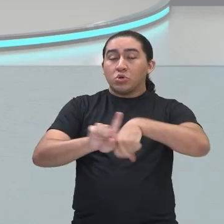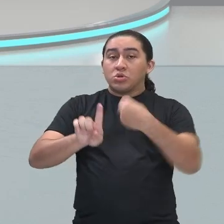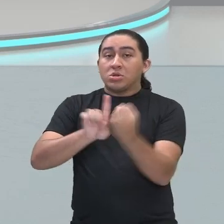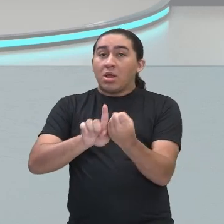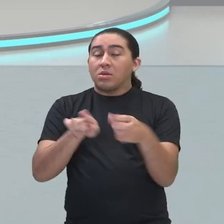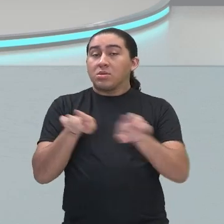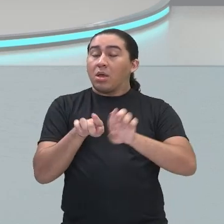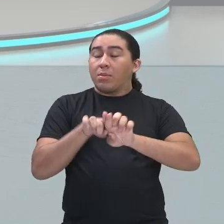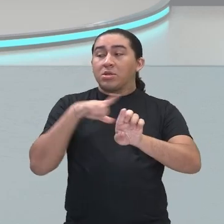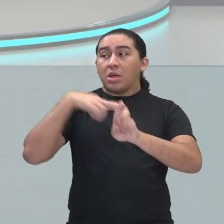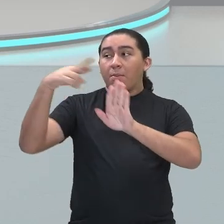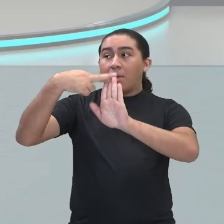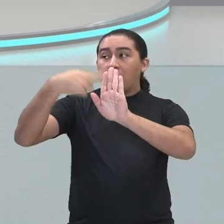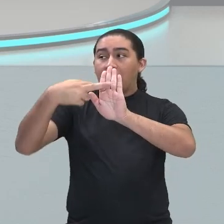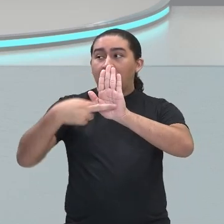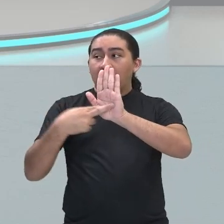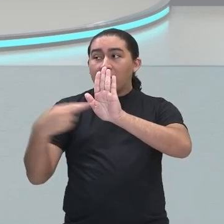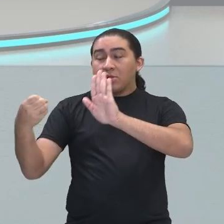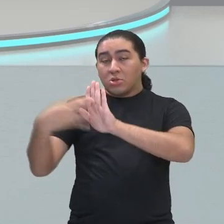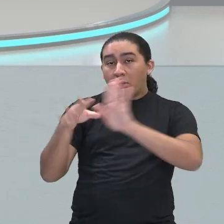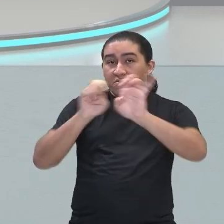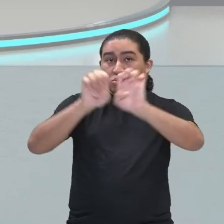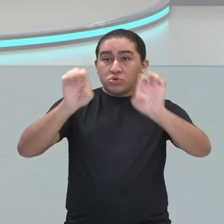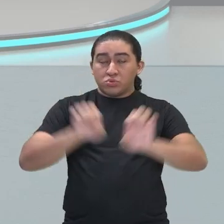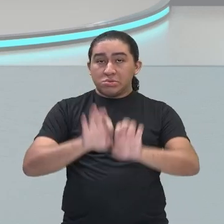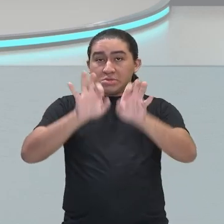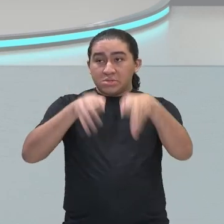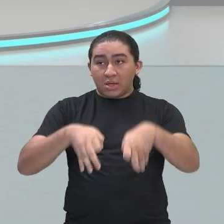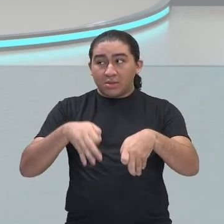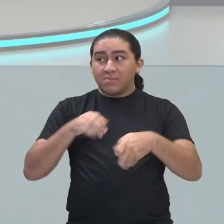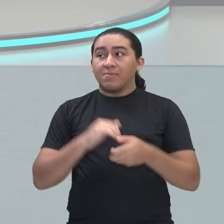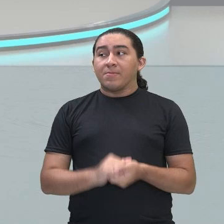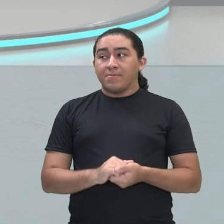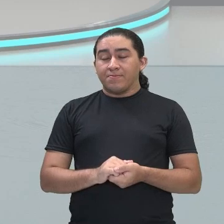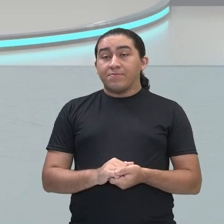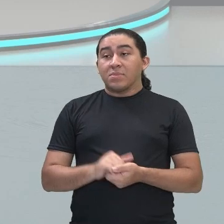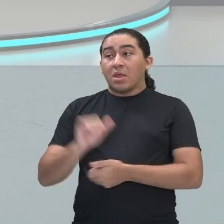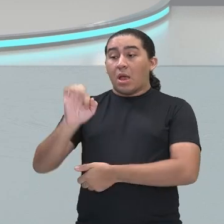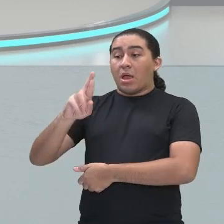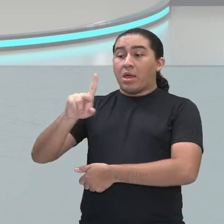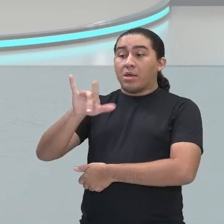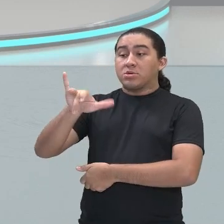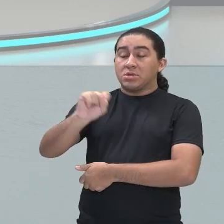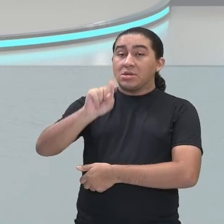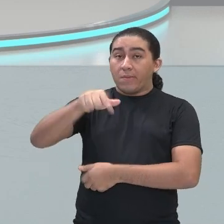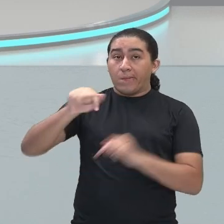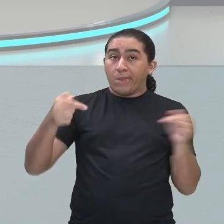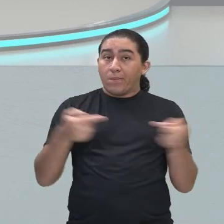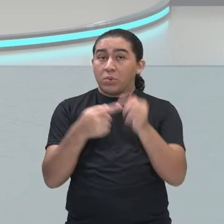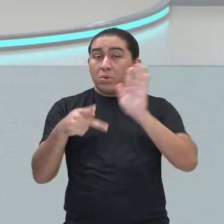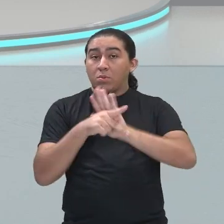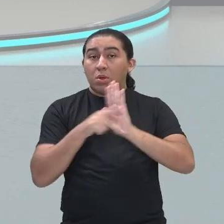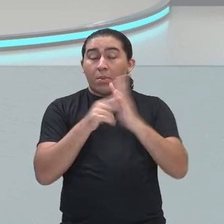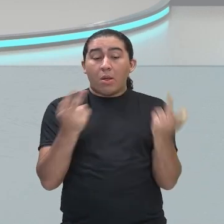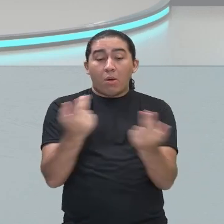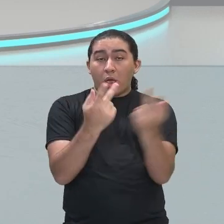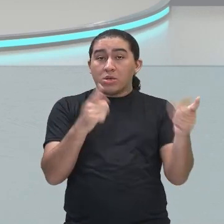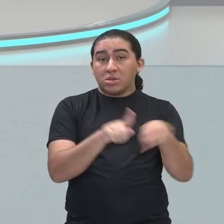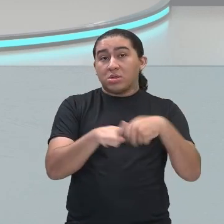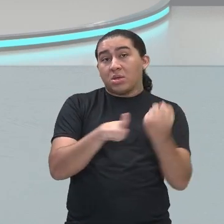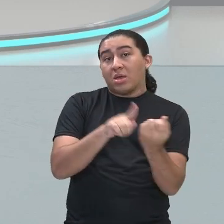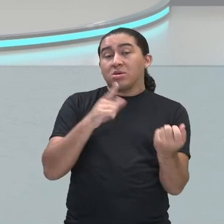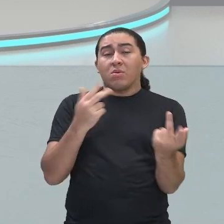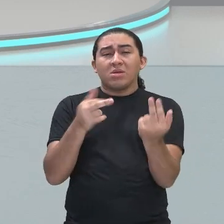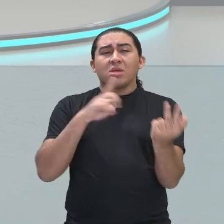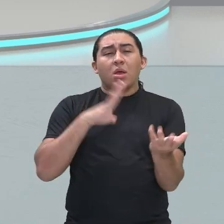os padrões estéticos desejados. Então as arcádias eram associações, como hoje nós temos a Academia